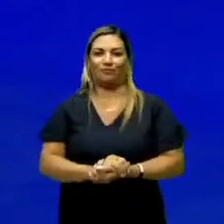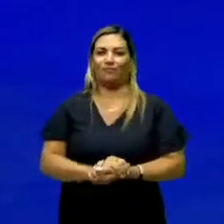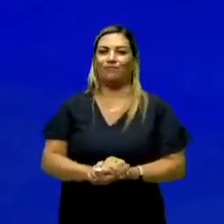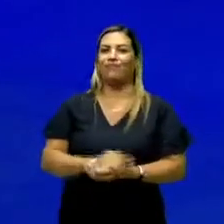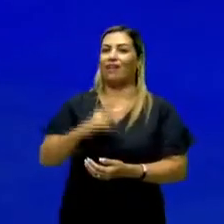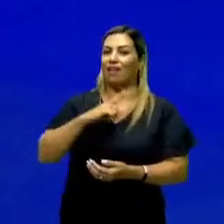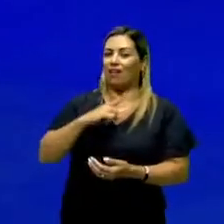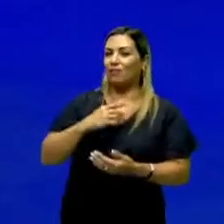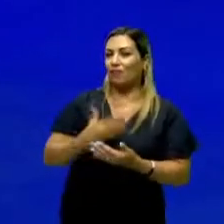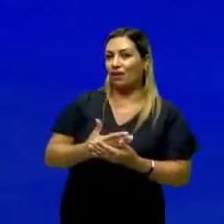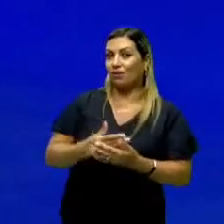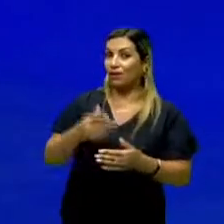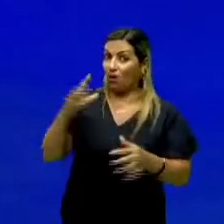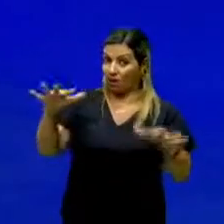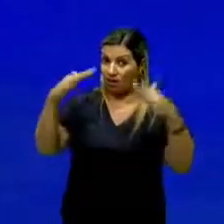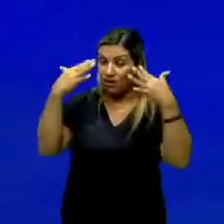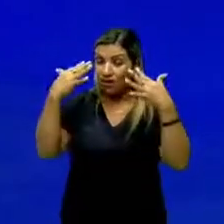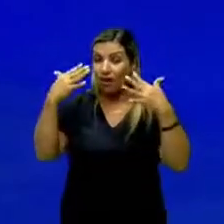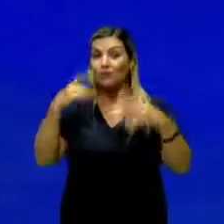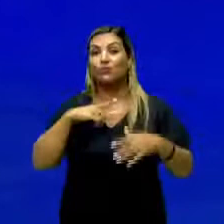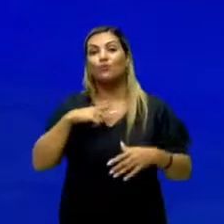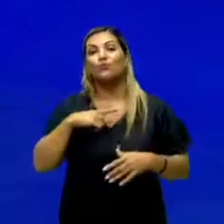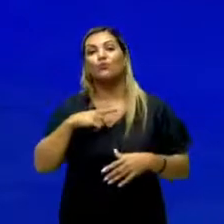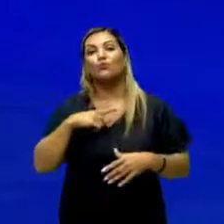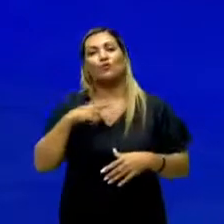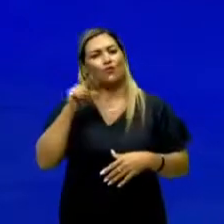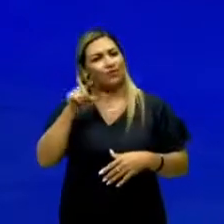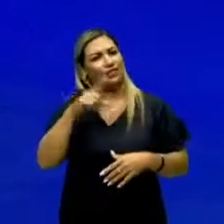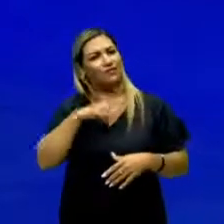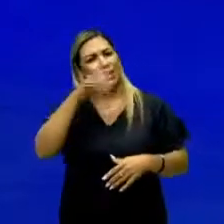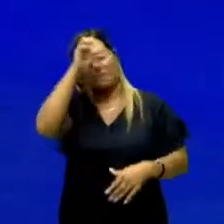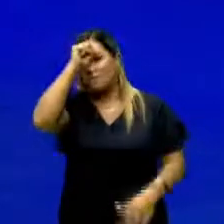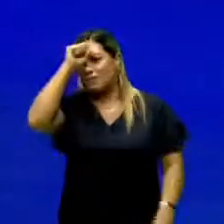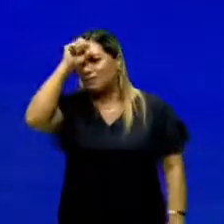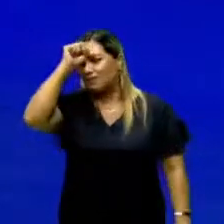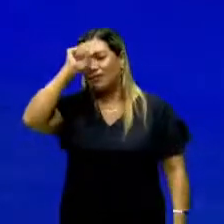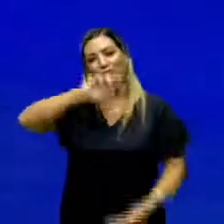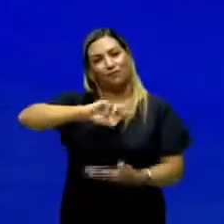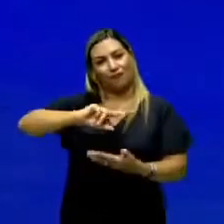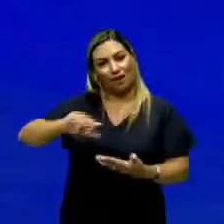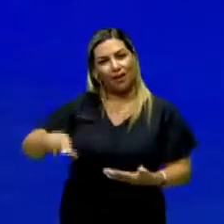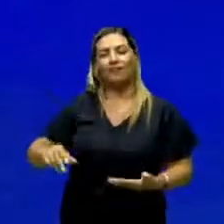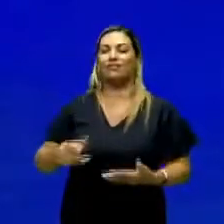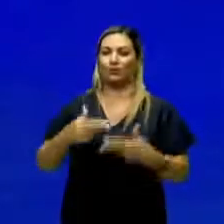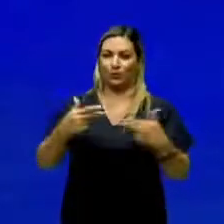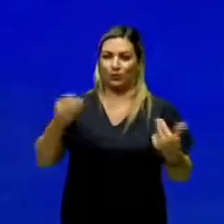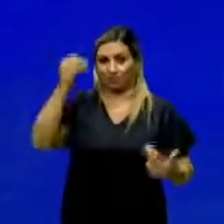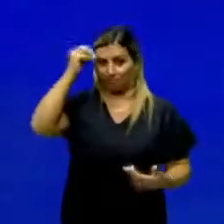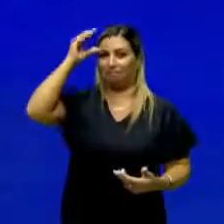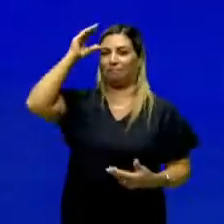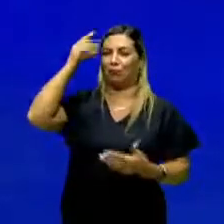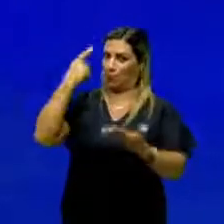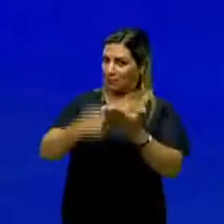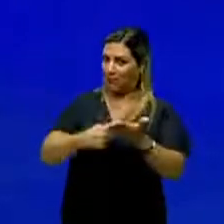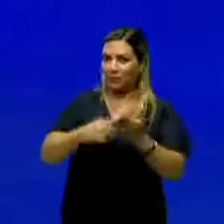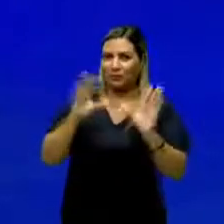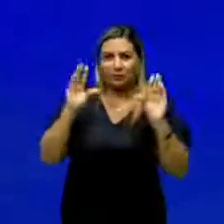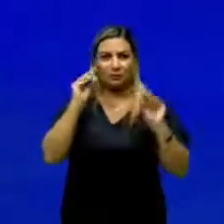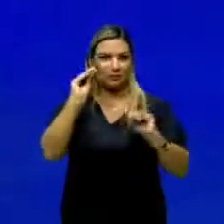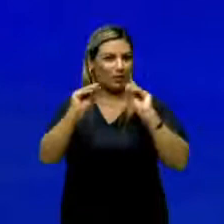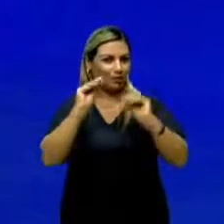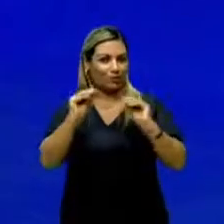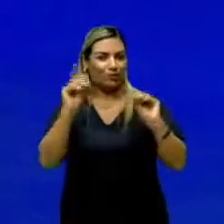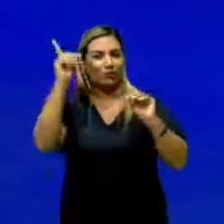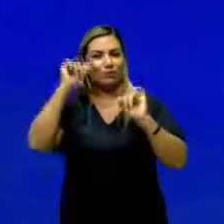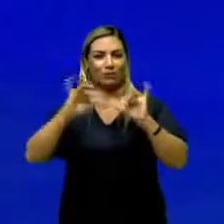isso aí. É só você ficar ligadinho aqui, que você vai aprender muito e muito. Combinado? Beijinho com